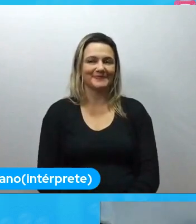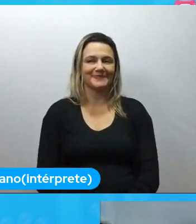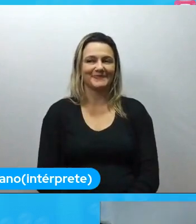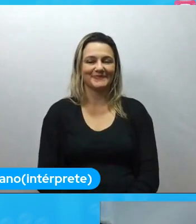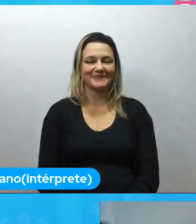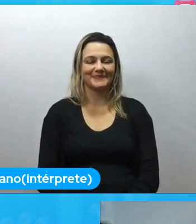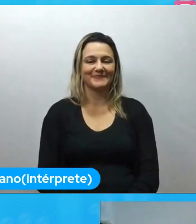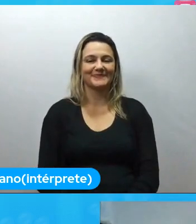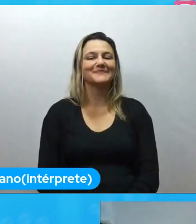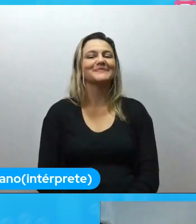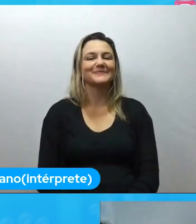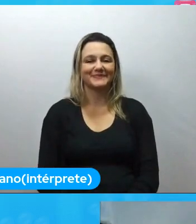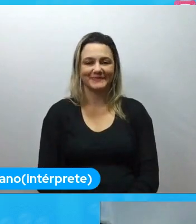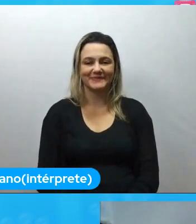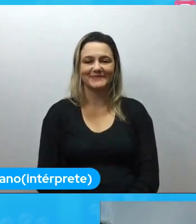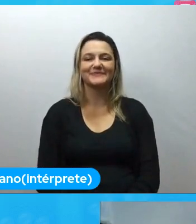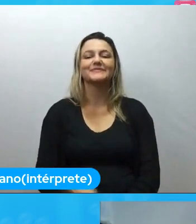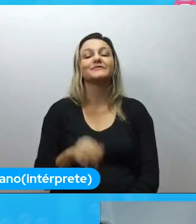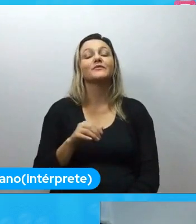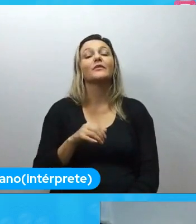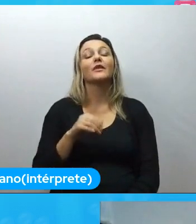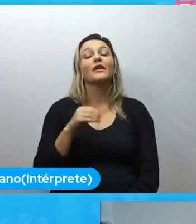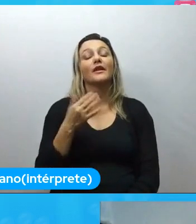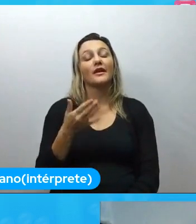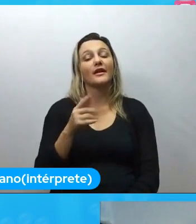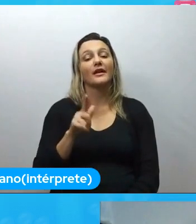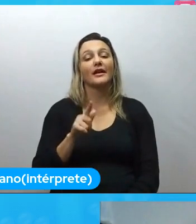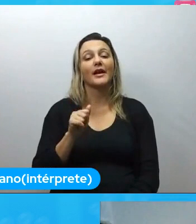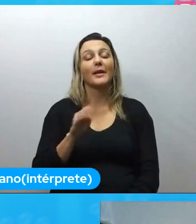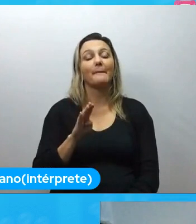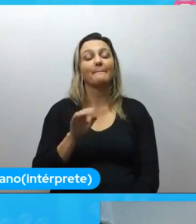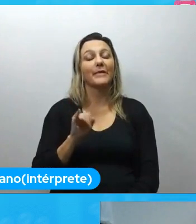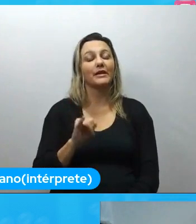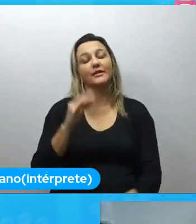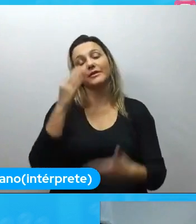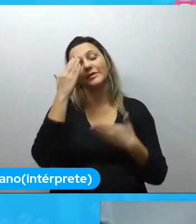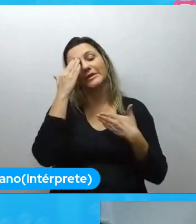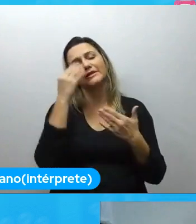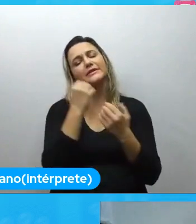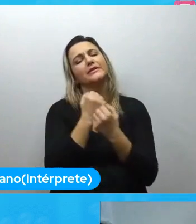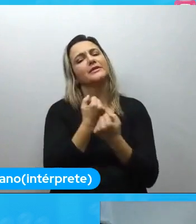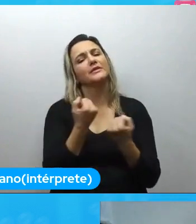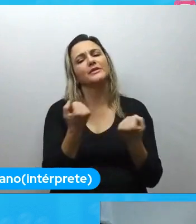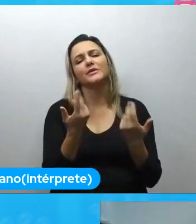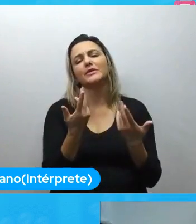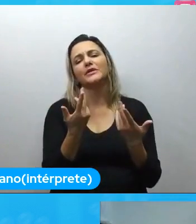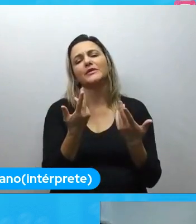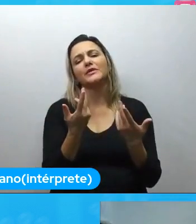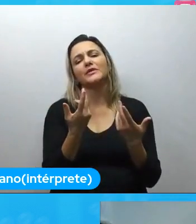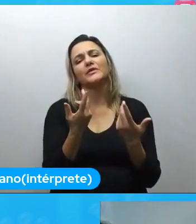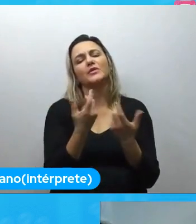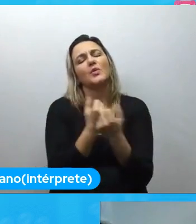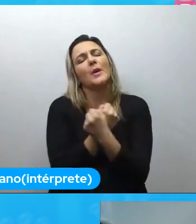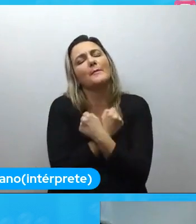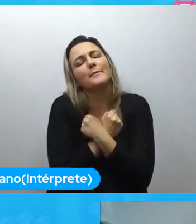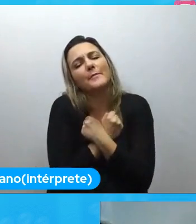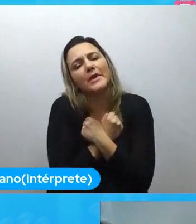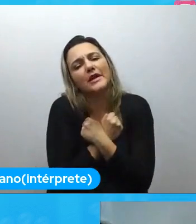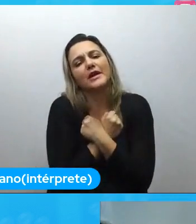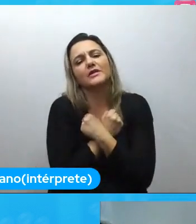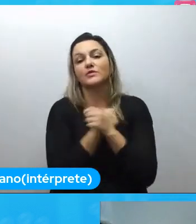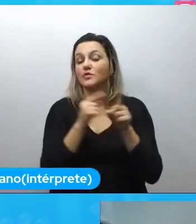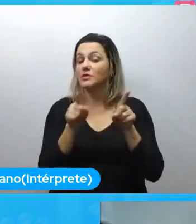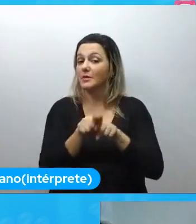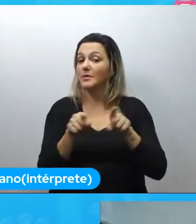mas Gabi muito obrigada foi um abraço ouvir um abraço não só um abraço mas também um